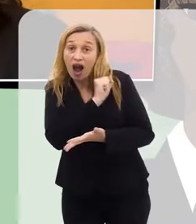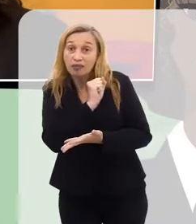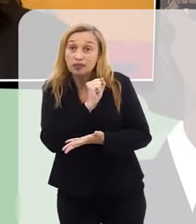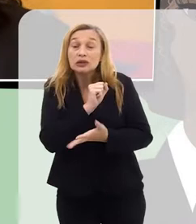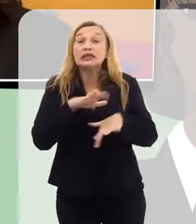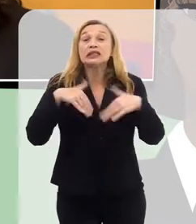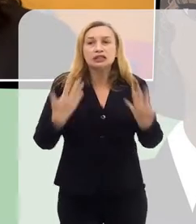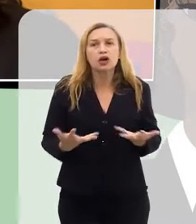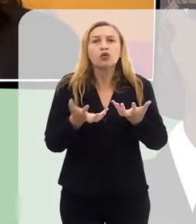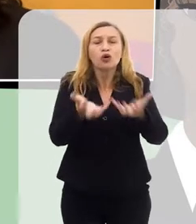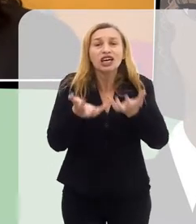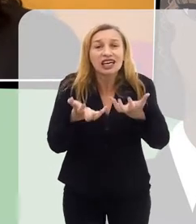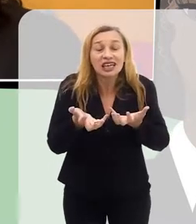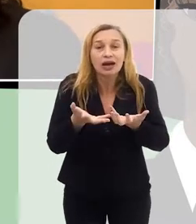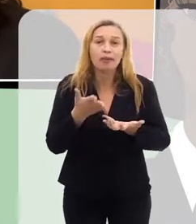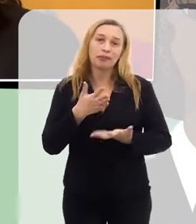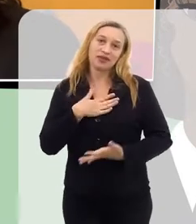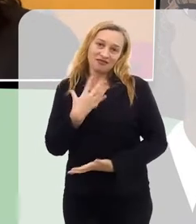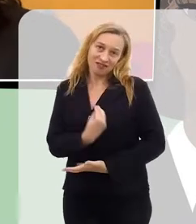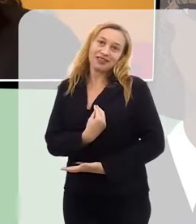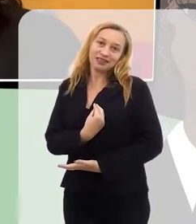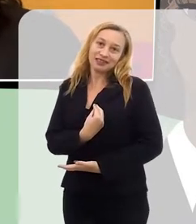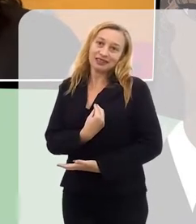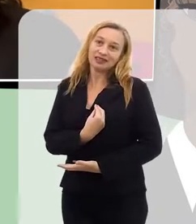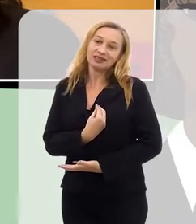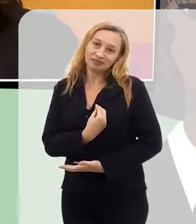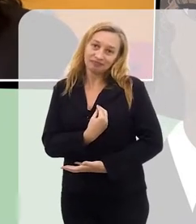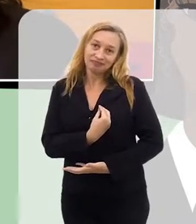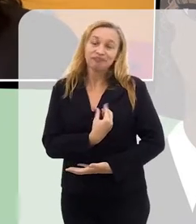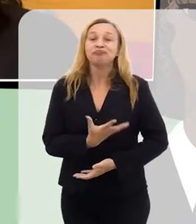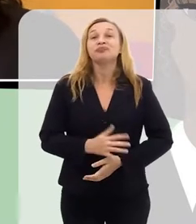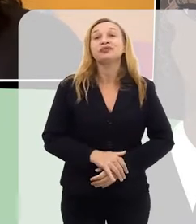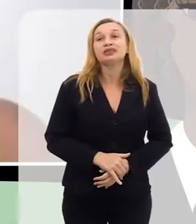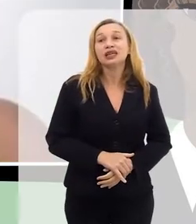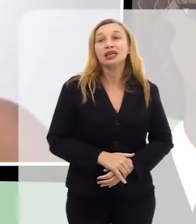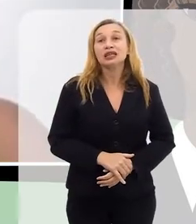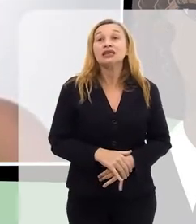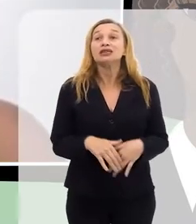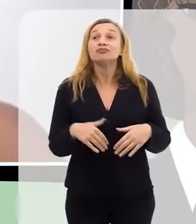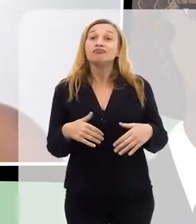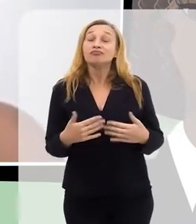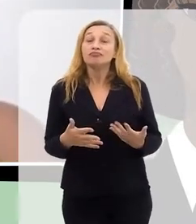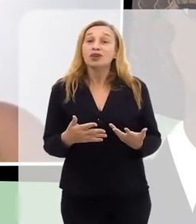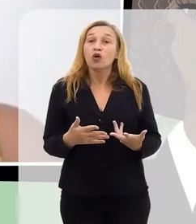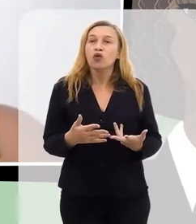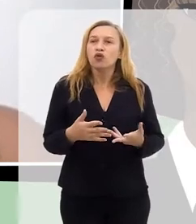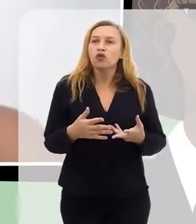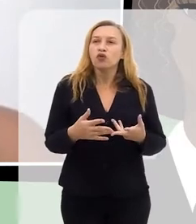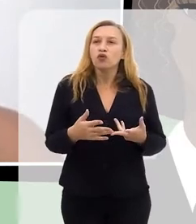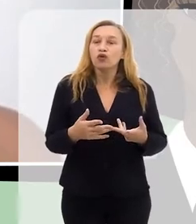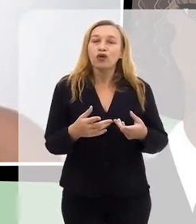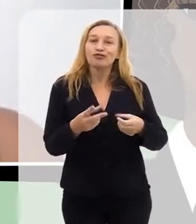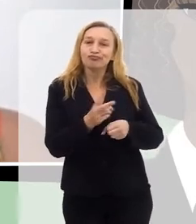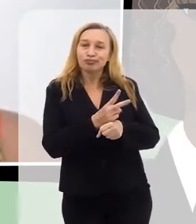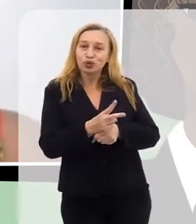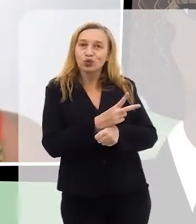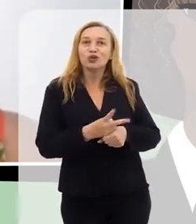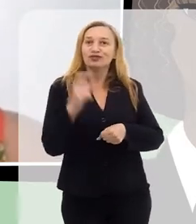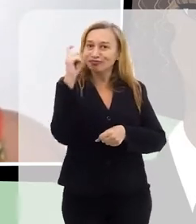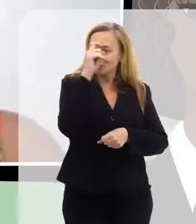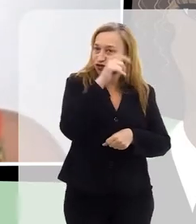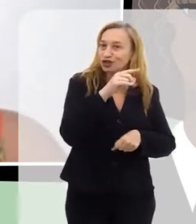Então, isso era o que eu desejava para o nascimento da minha filha. Foi uma busca bem difícil. O